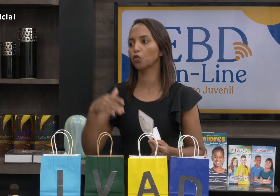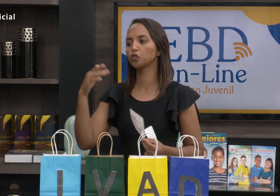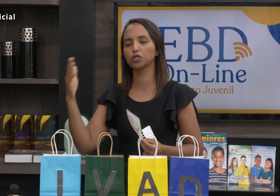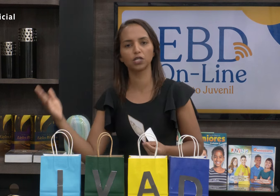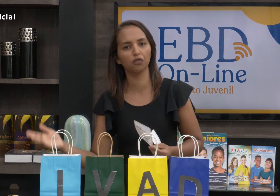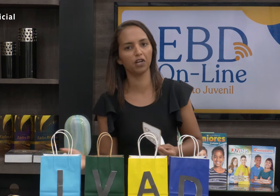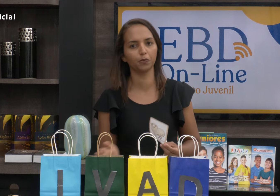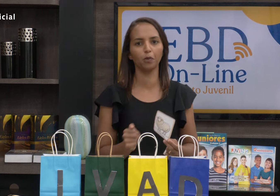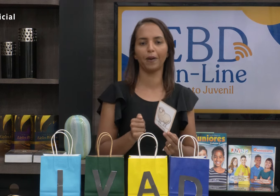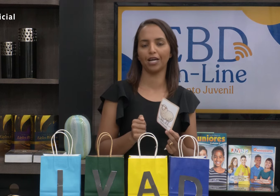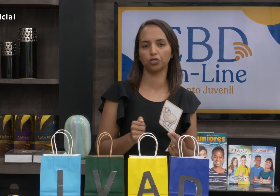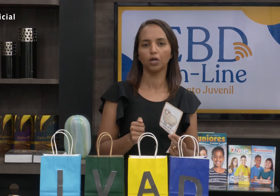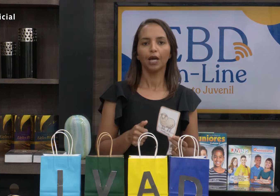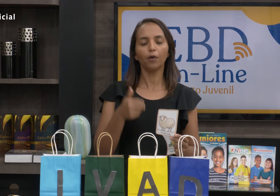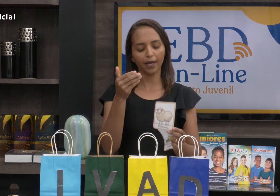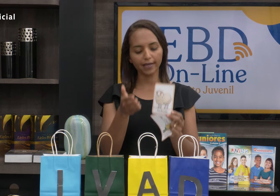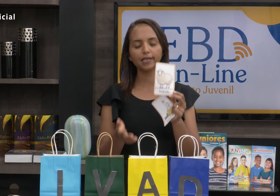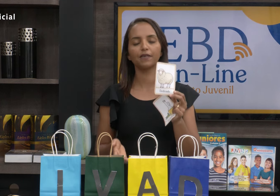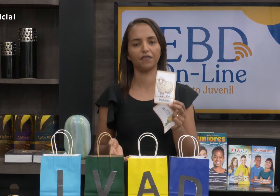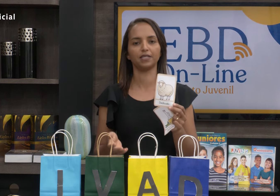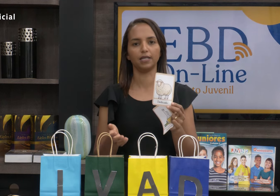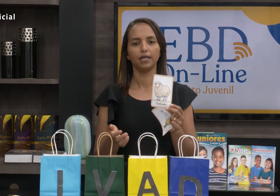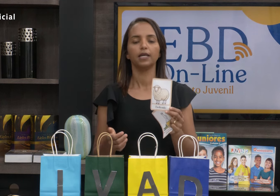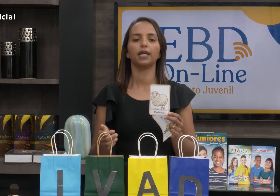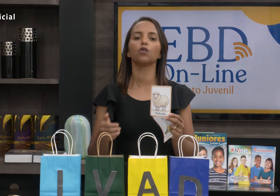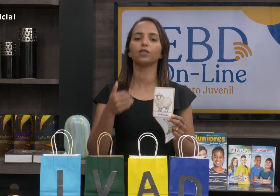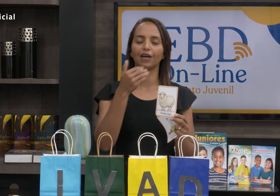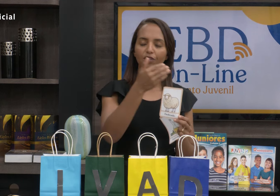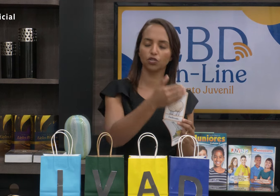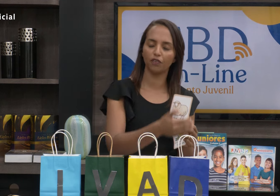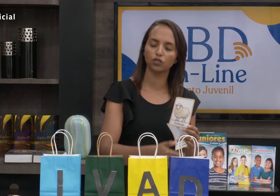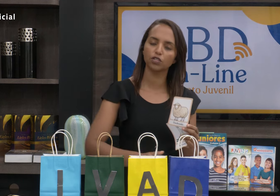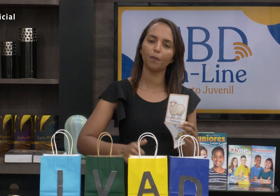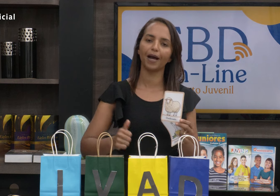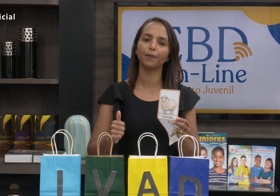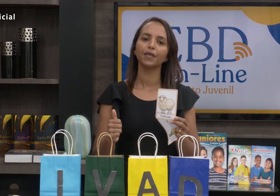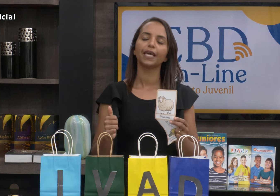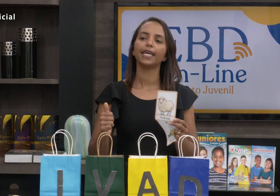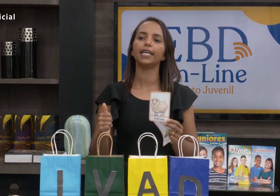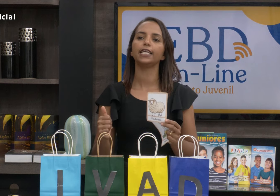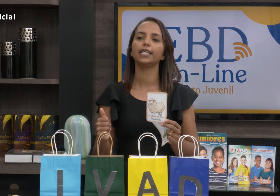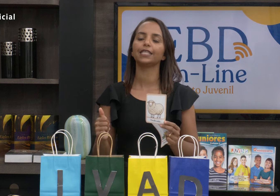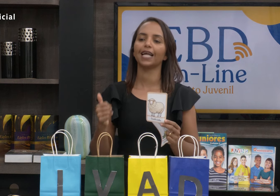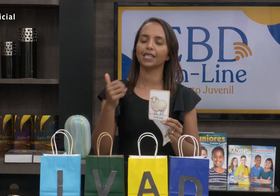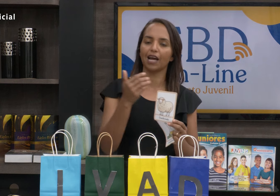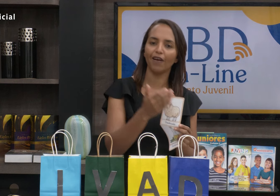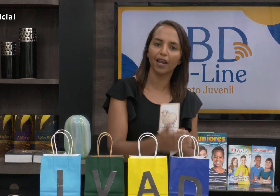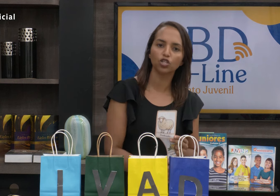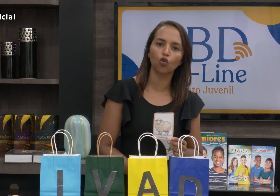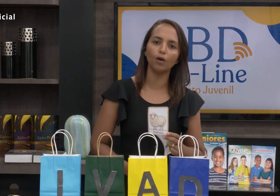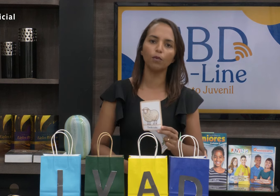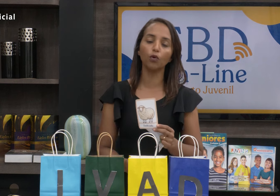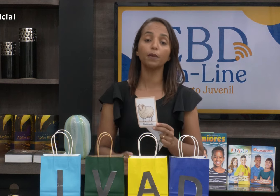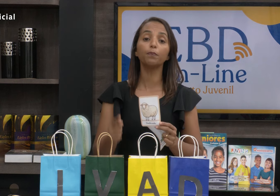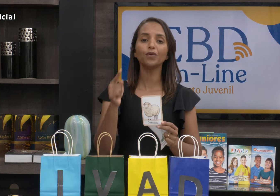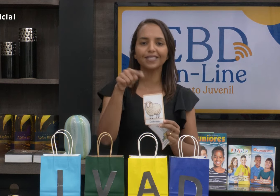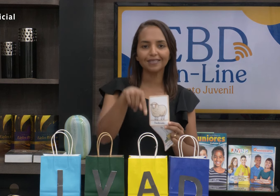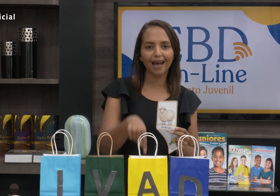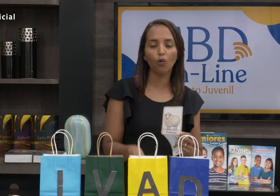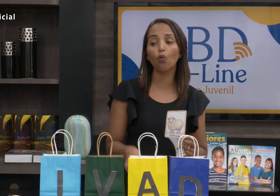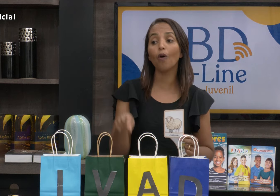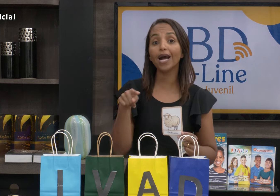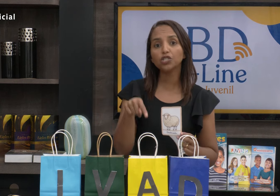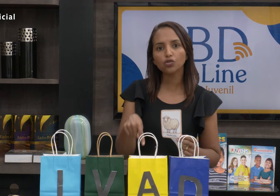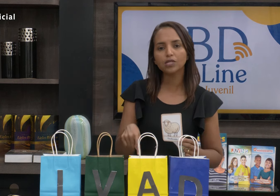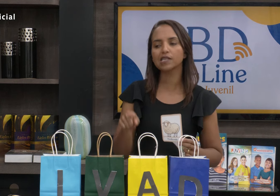pastores conduzindo as ovelhas pelo pasto, porque era isso que Davi fazia. Ele cuidava das ovelhas do seu pai, ele tratava elas com amor e por